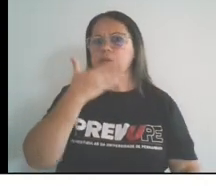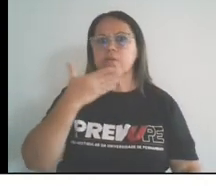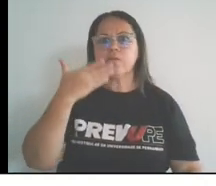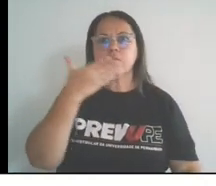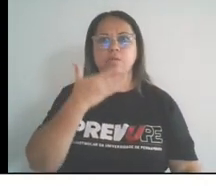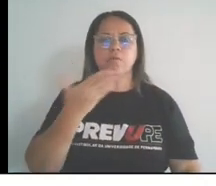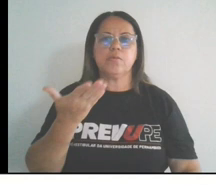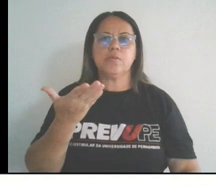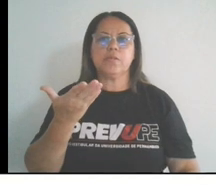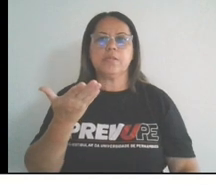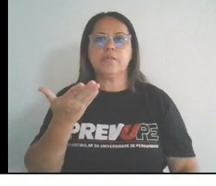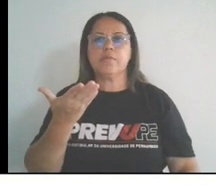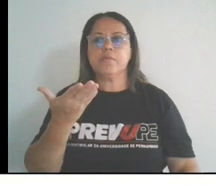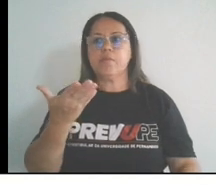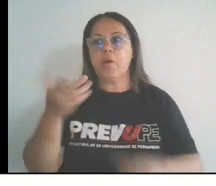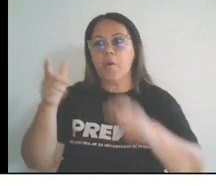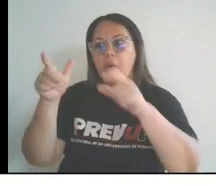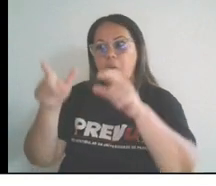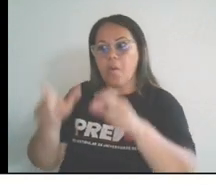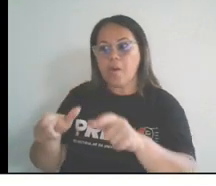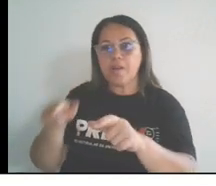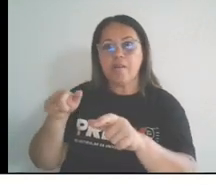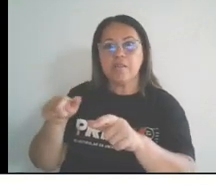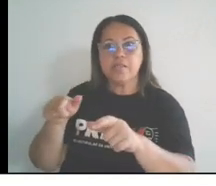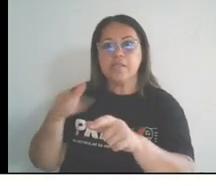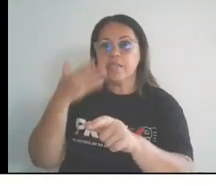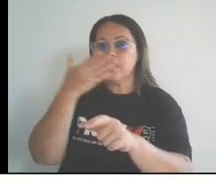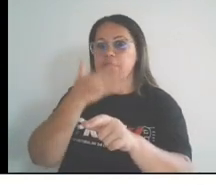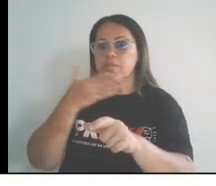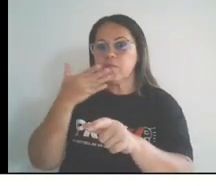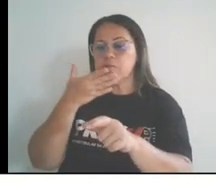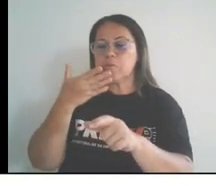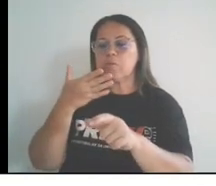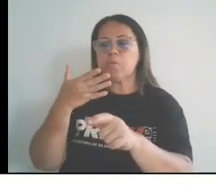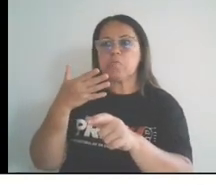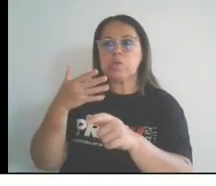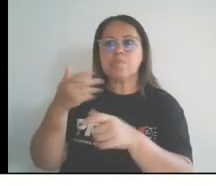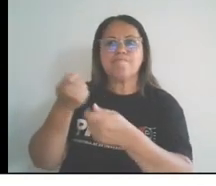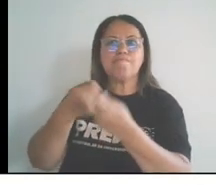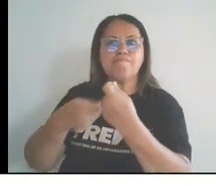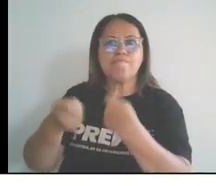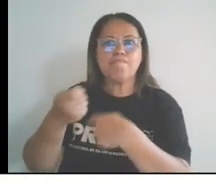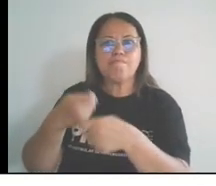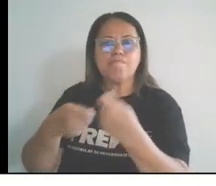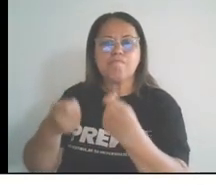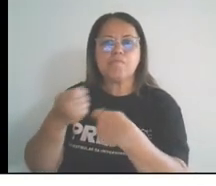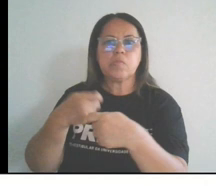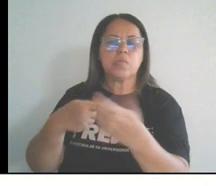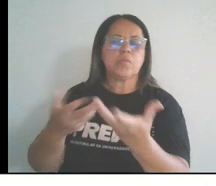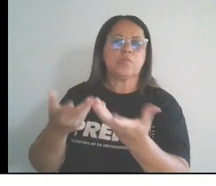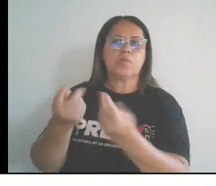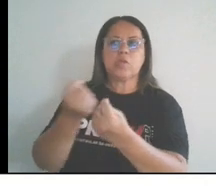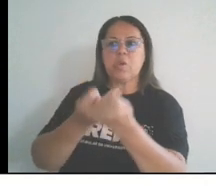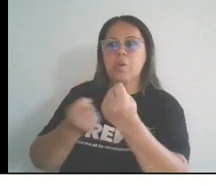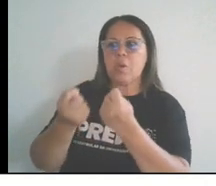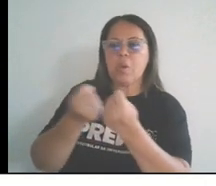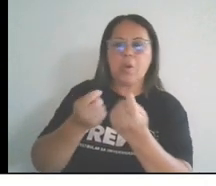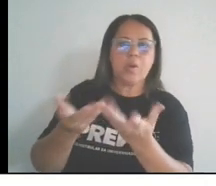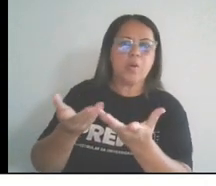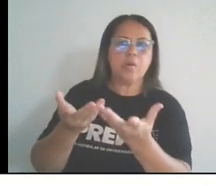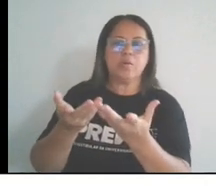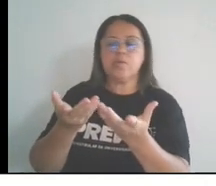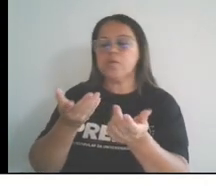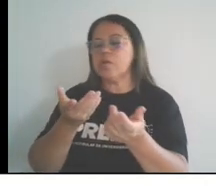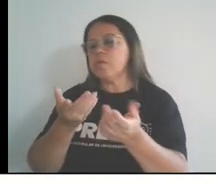açúcar como núcleo econômico e social, como núcleo de poder, como núcleo de urbanização, e a